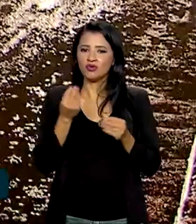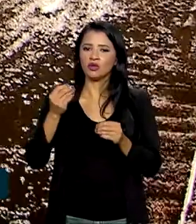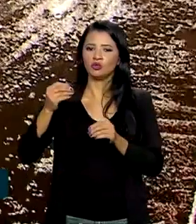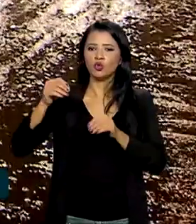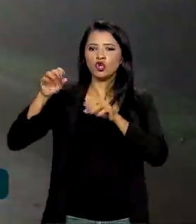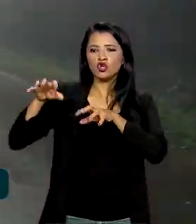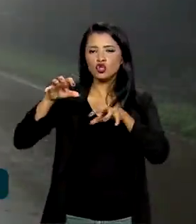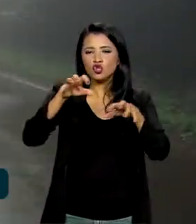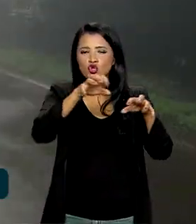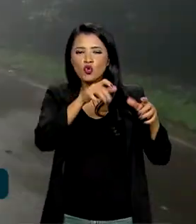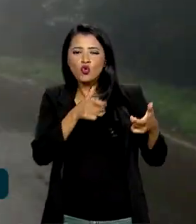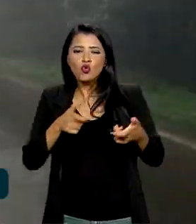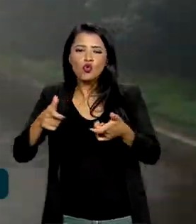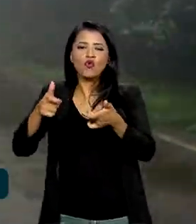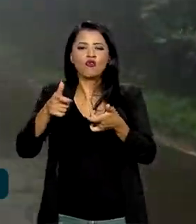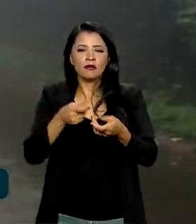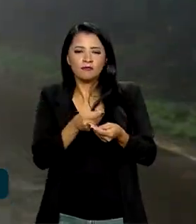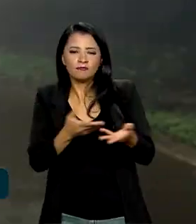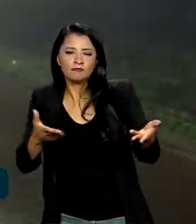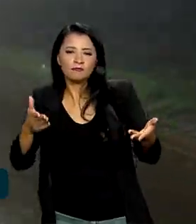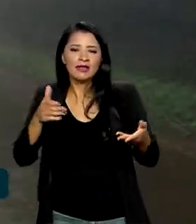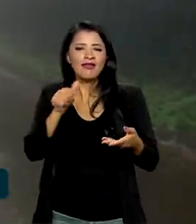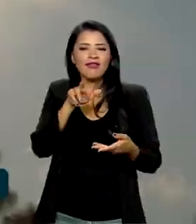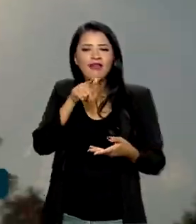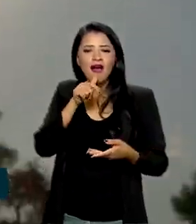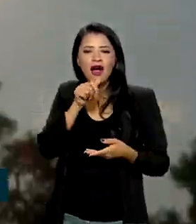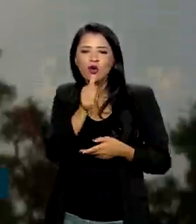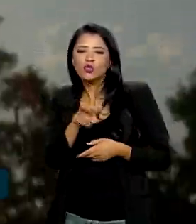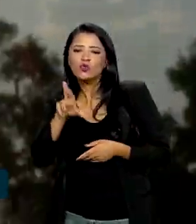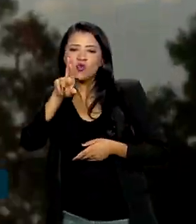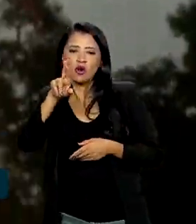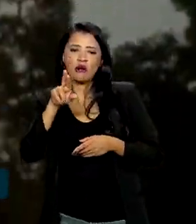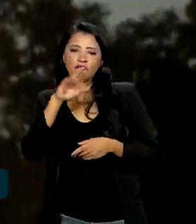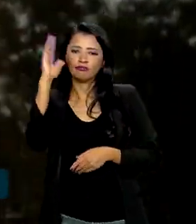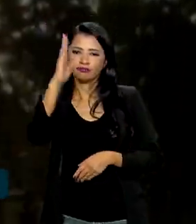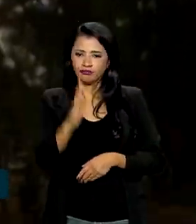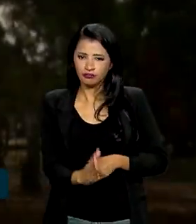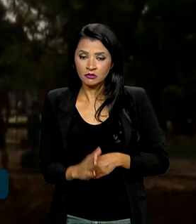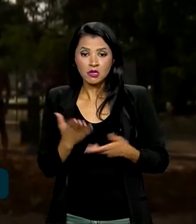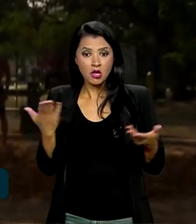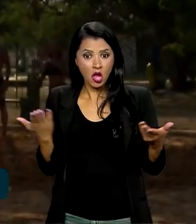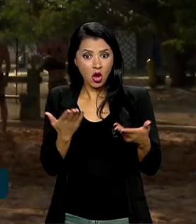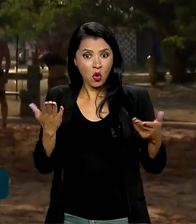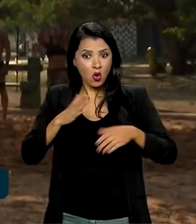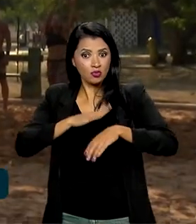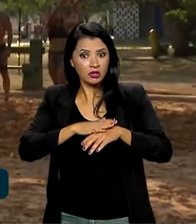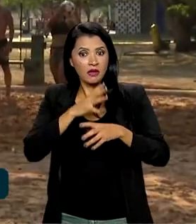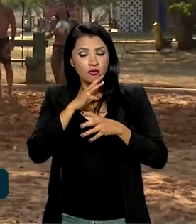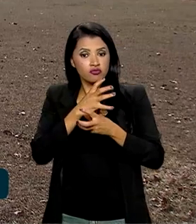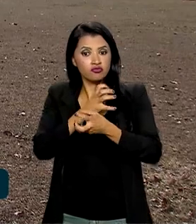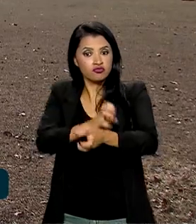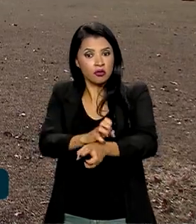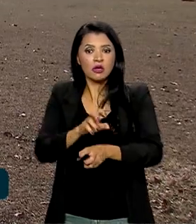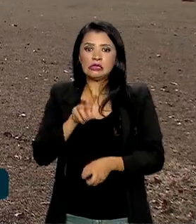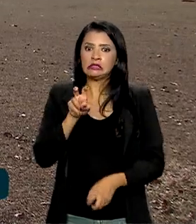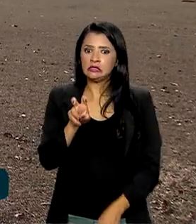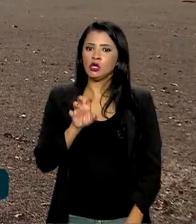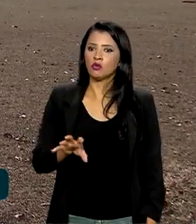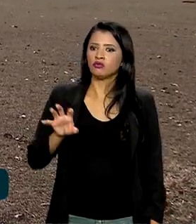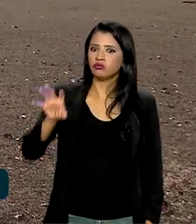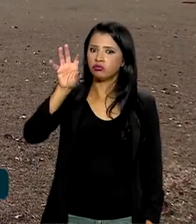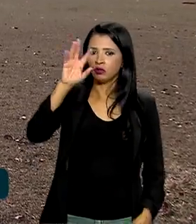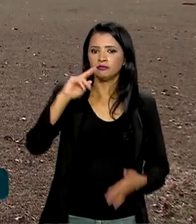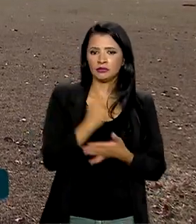chuvas e de umidade por todo o Brasil. Tanto que o tempo seco chegou a cinco regiões do país e a queda da